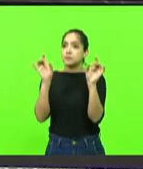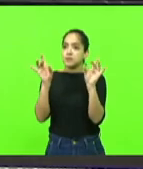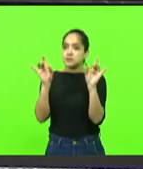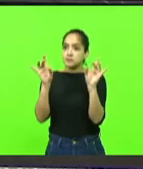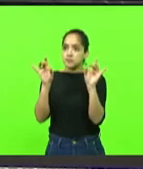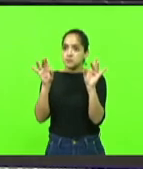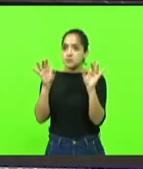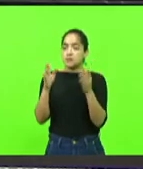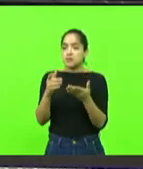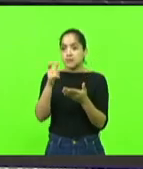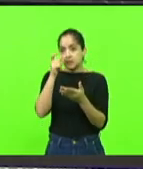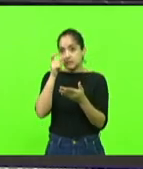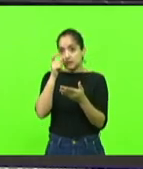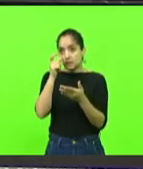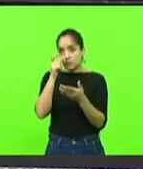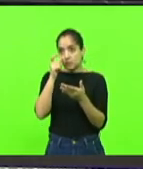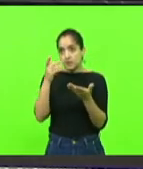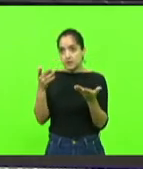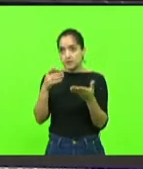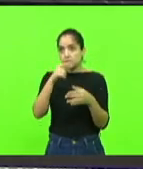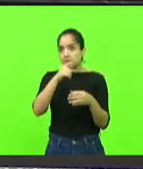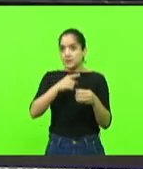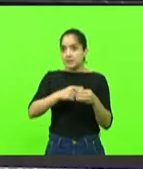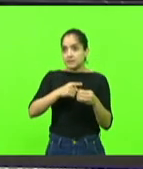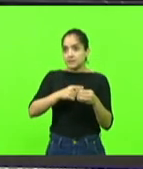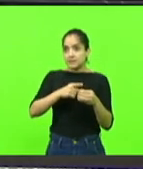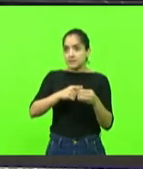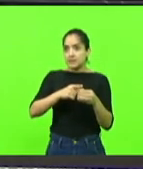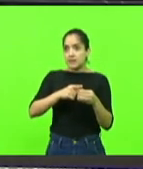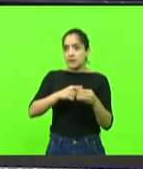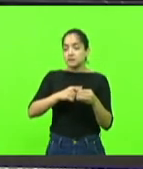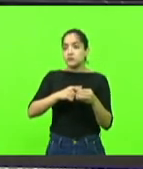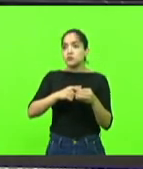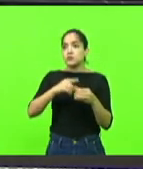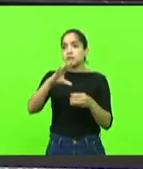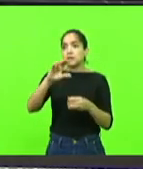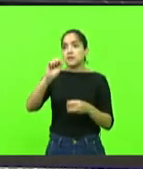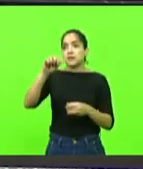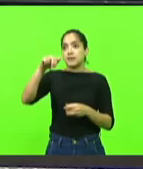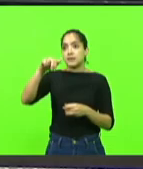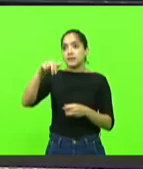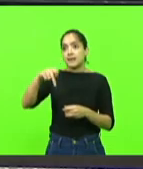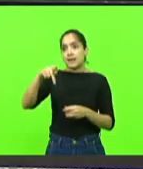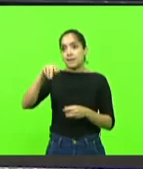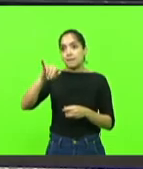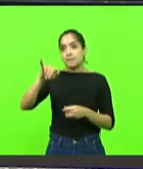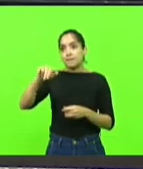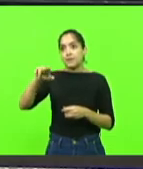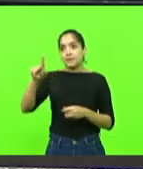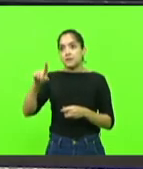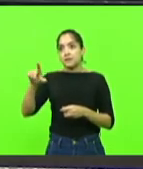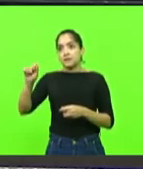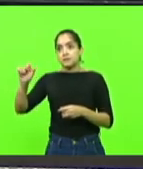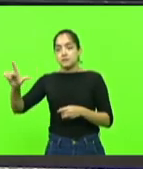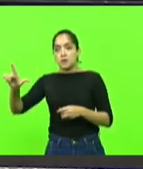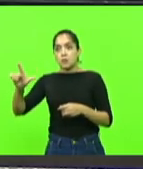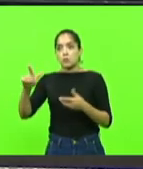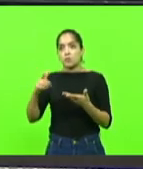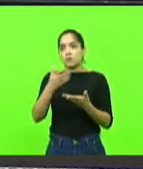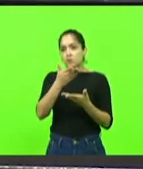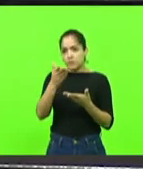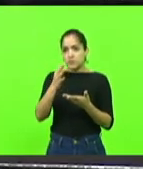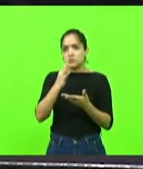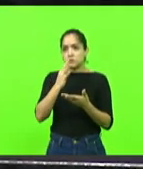acompanhando lá na cidade de Capinzal, o suplente de vereador, o Luiz Rodrigues, na verdade, todo mundo conhece ele